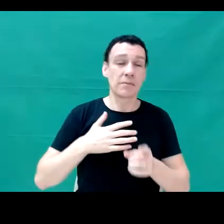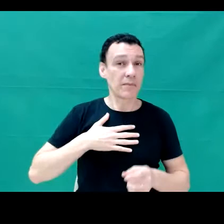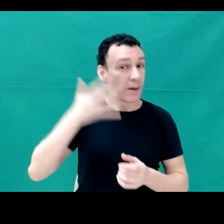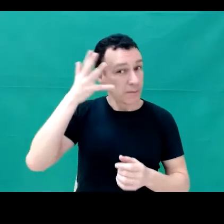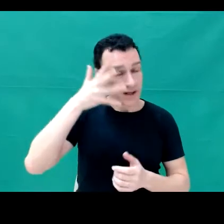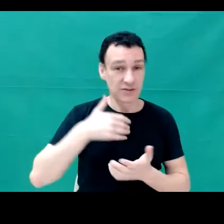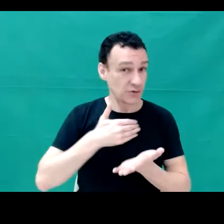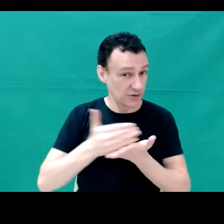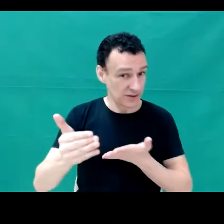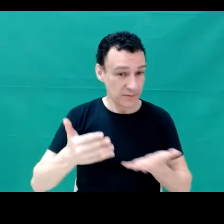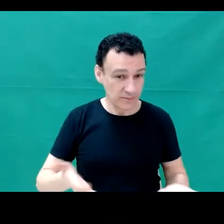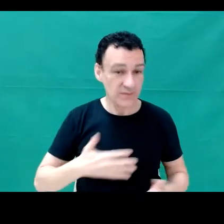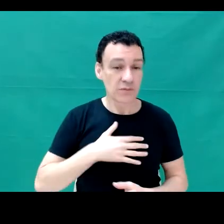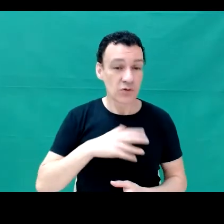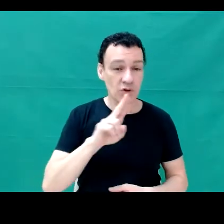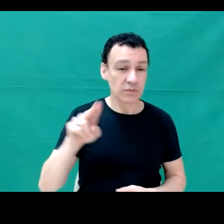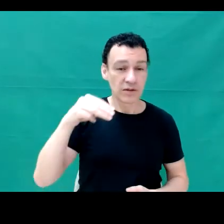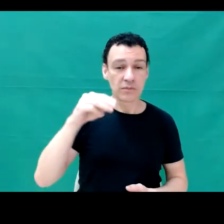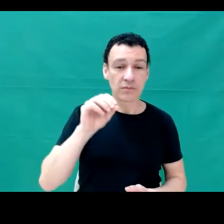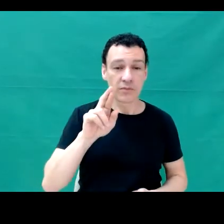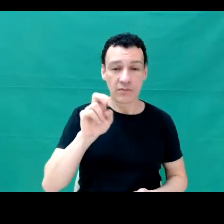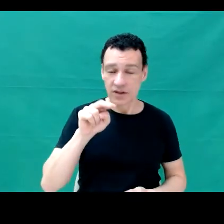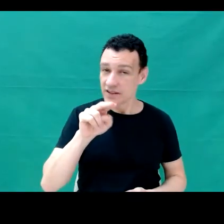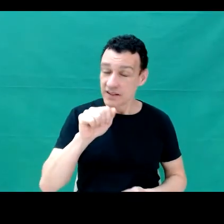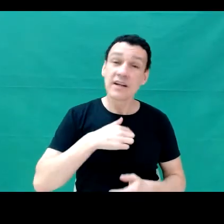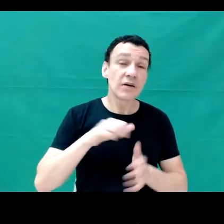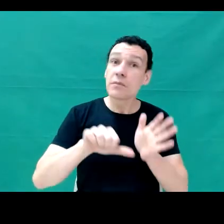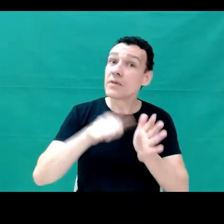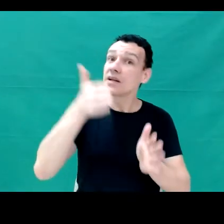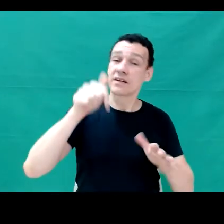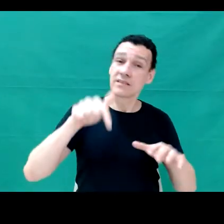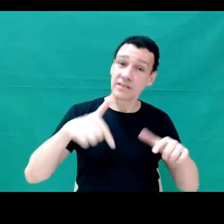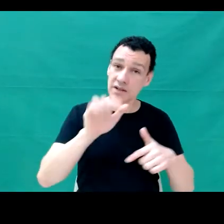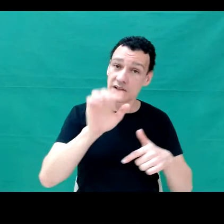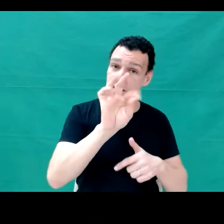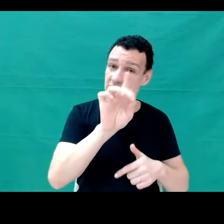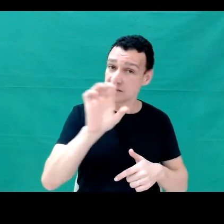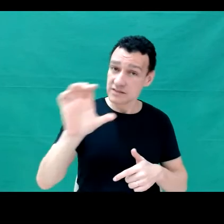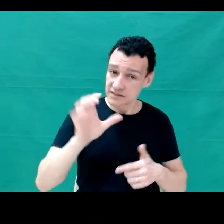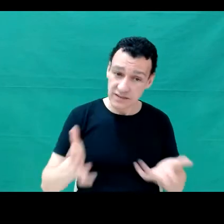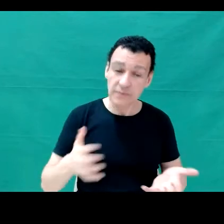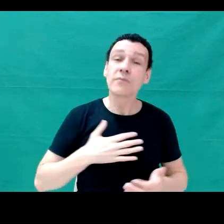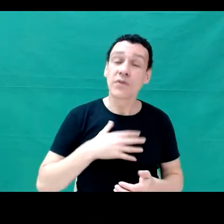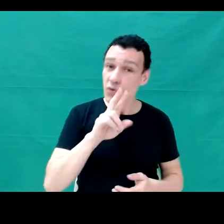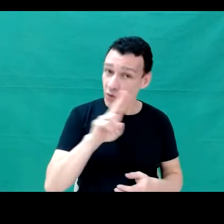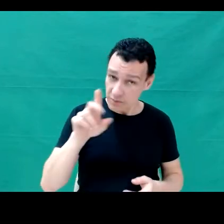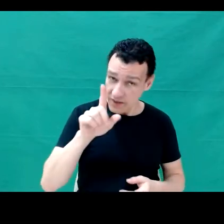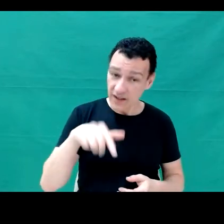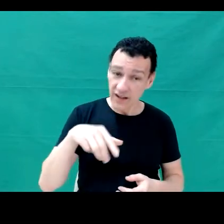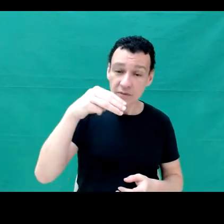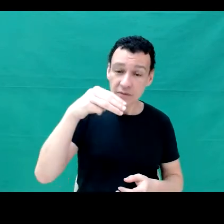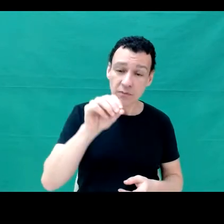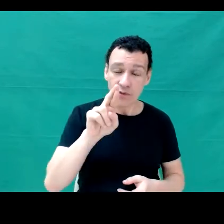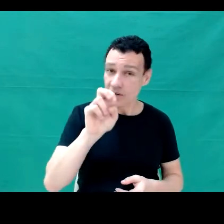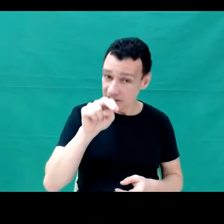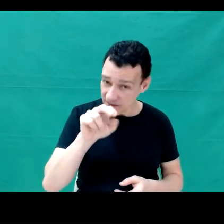Meu nome é Morena, é a minha primeira vez aqui no TDC. Apesar do meu nome ser Morena, eu sou uma pessoa